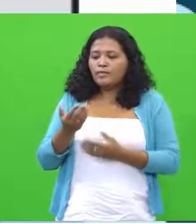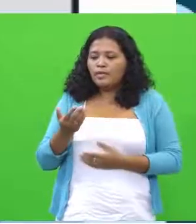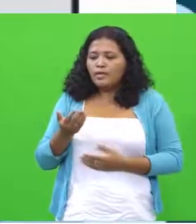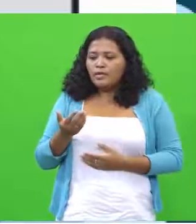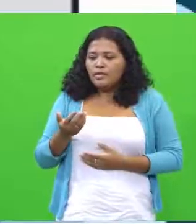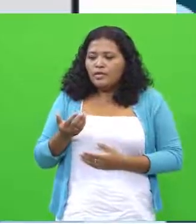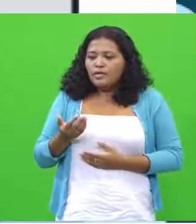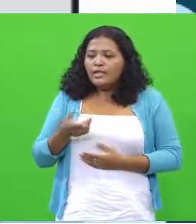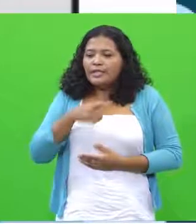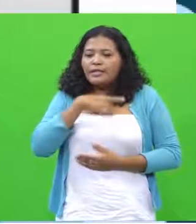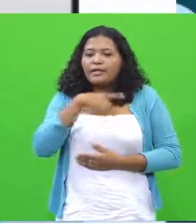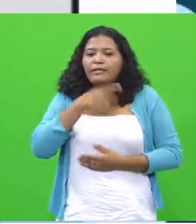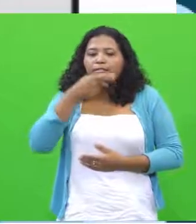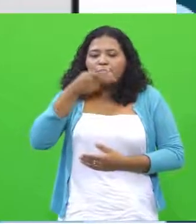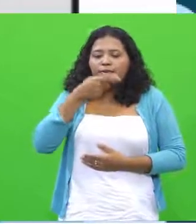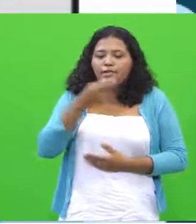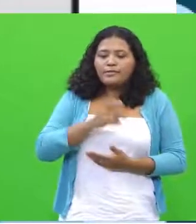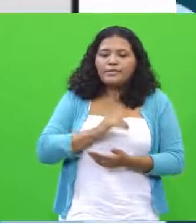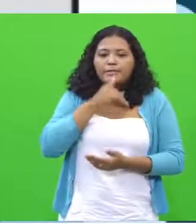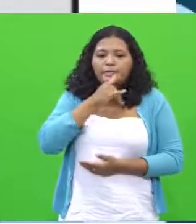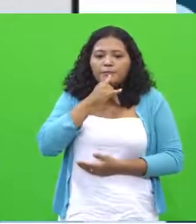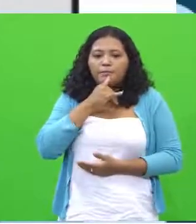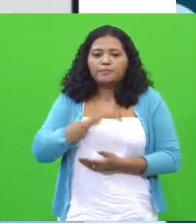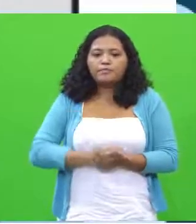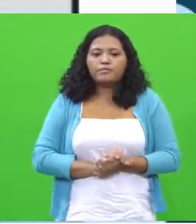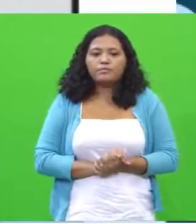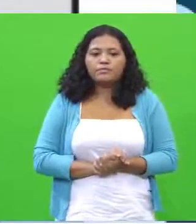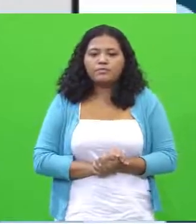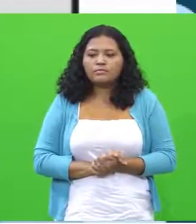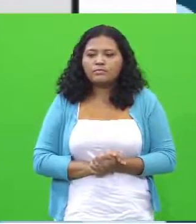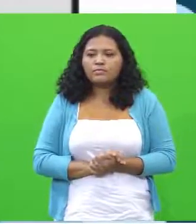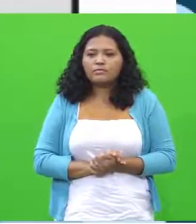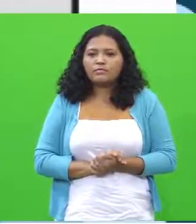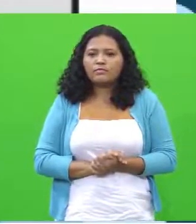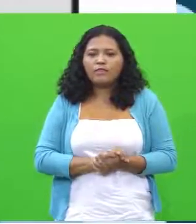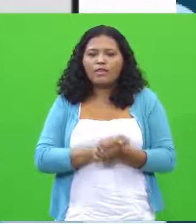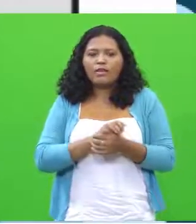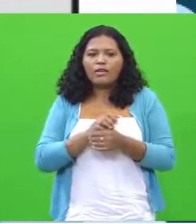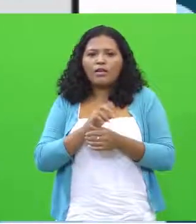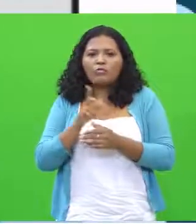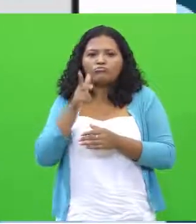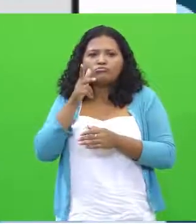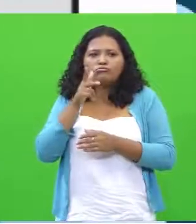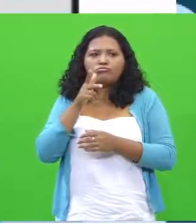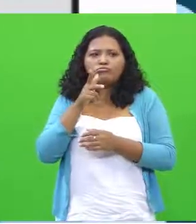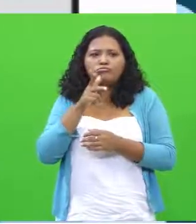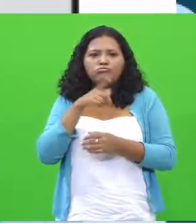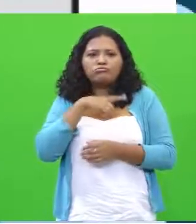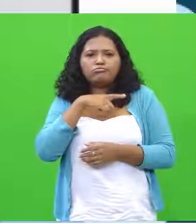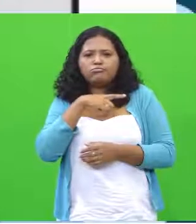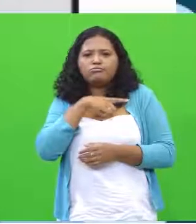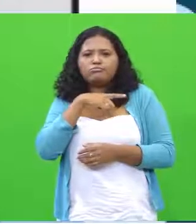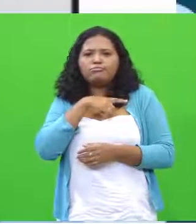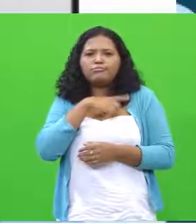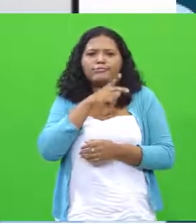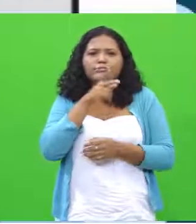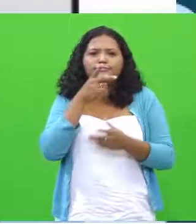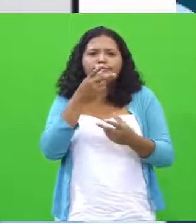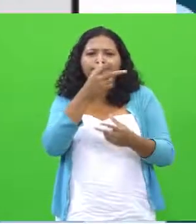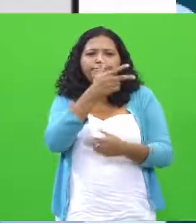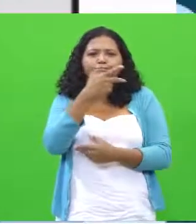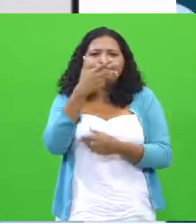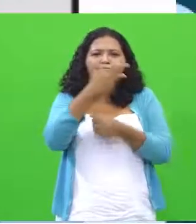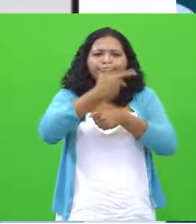fala que diz o seguinte. Malditas câmeras, somos monitorados o tempo todo. Observem o quadrinho.